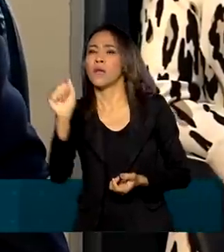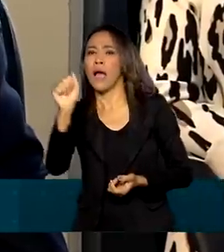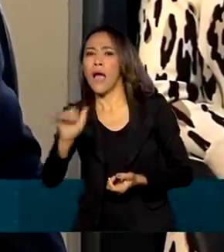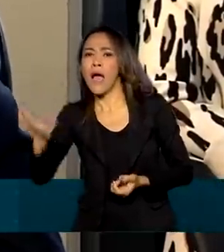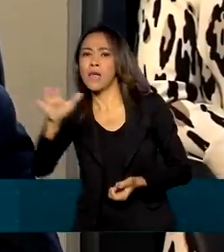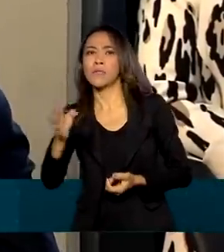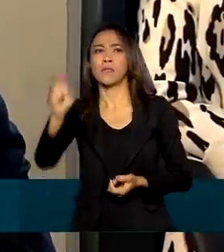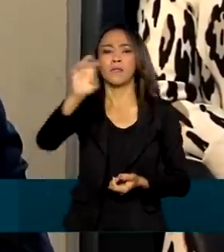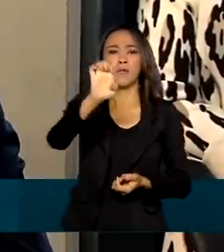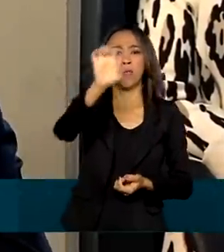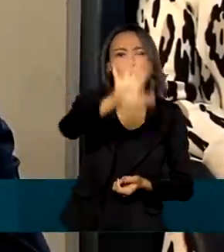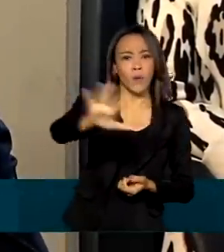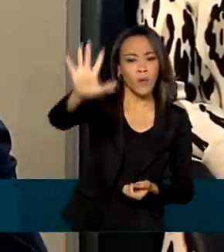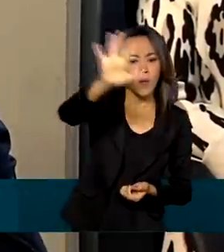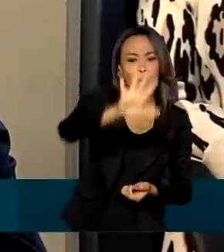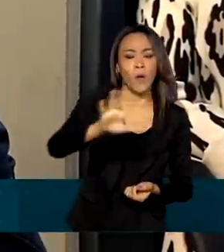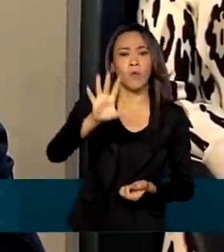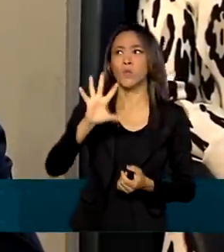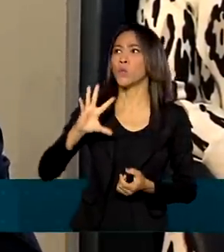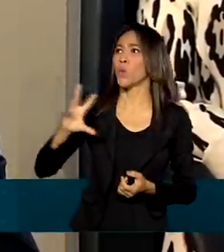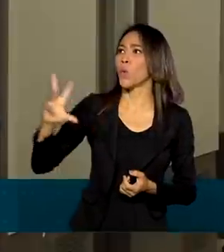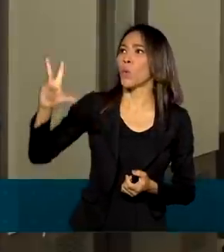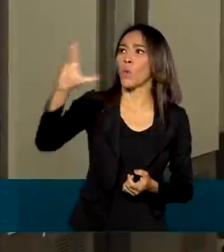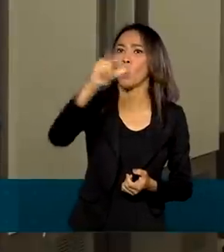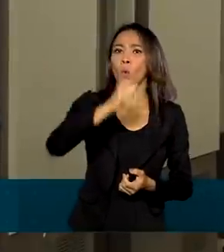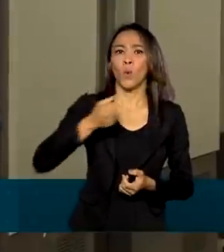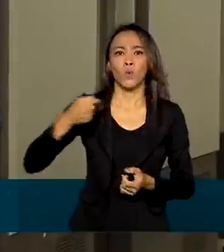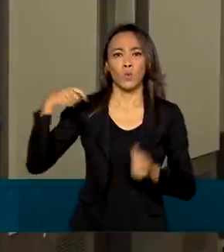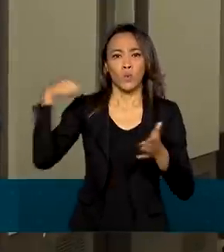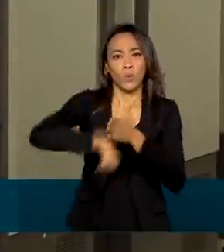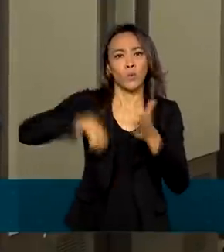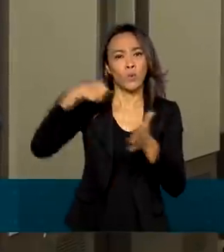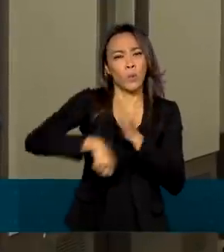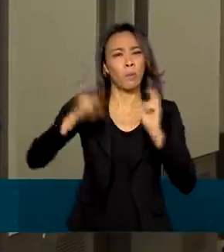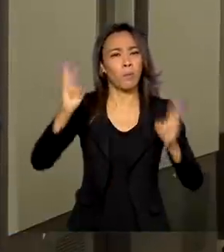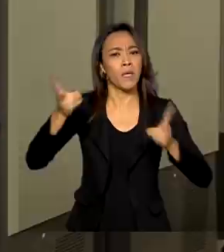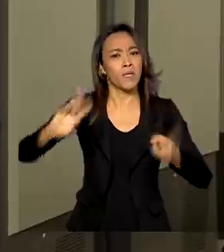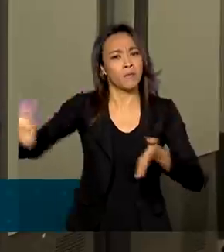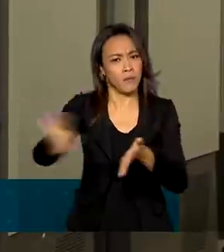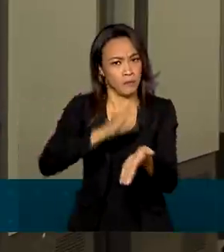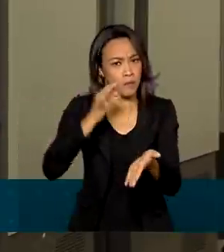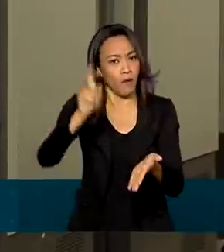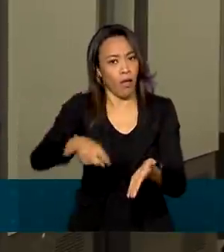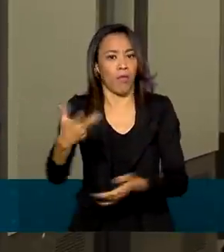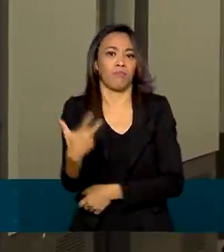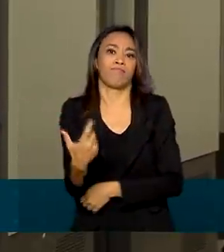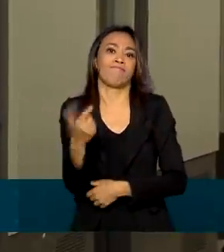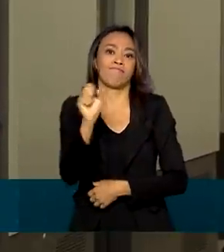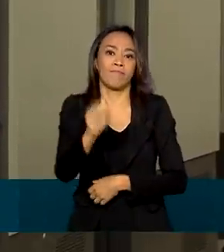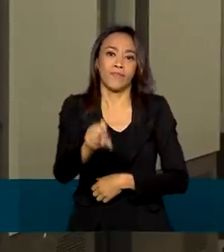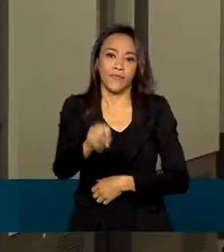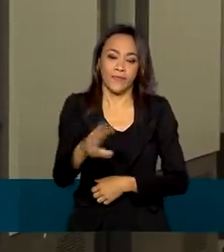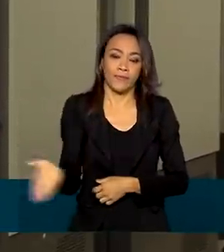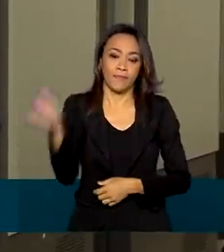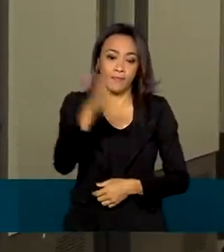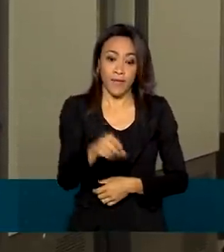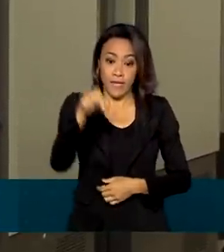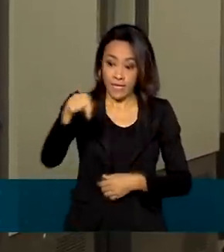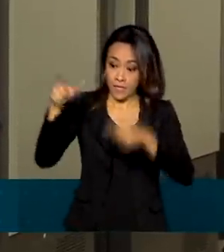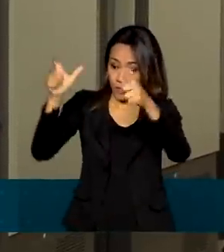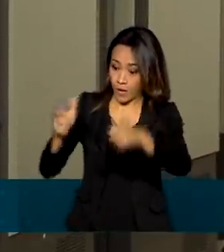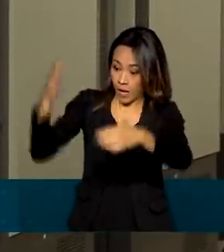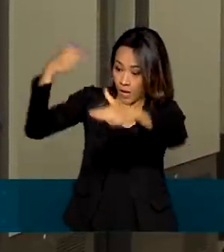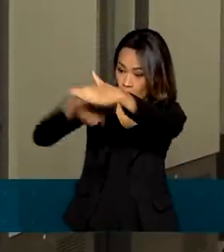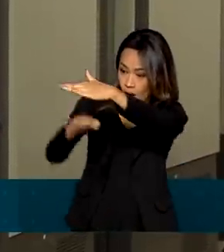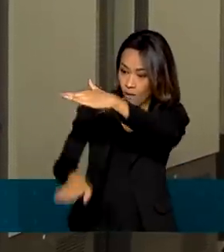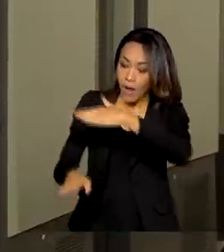pela África, todos lutamos contra um mesmo inimigo. As vacinas da Pfizer vão ser trazidas para esta câmara fria, onde a temperatura